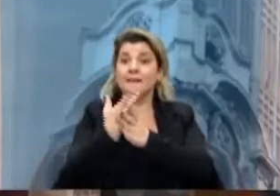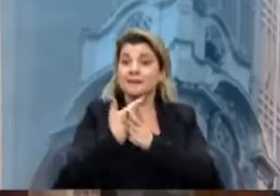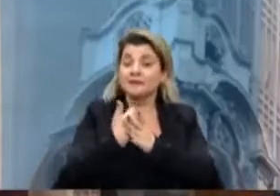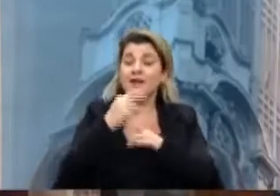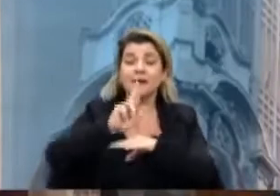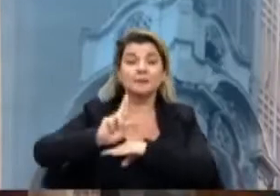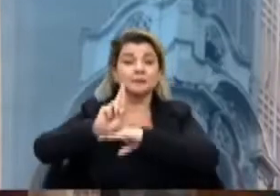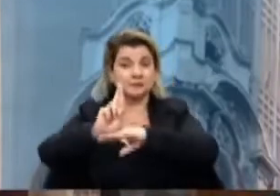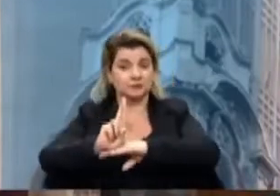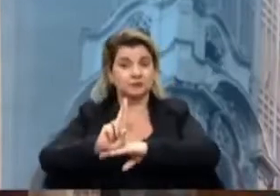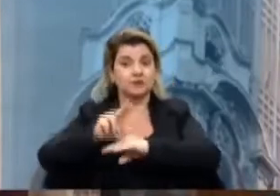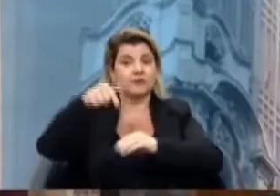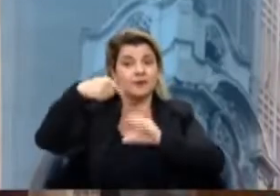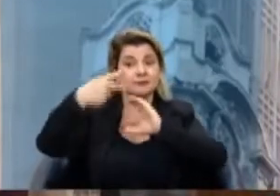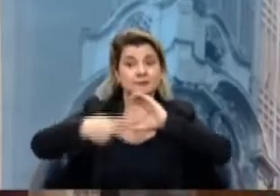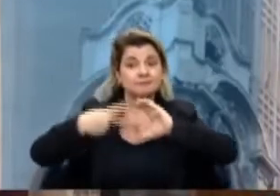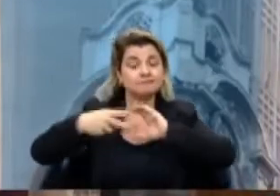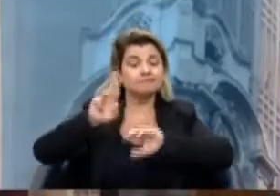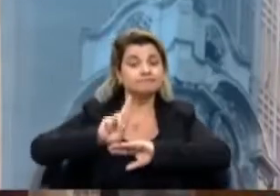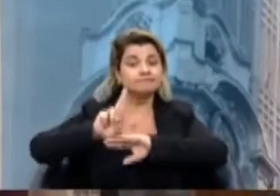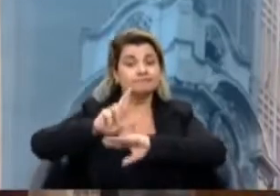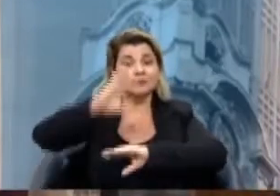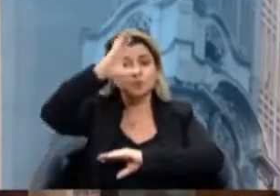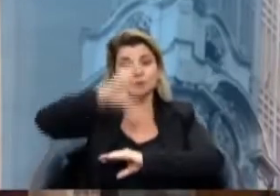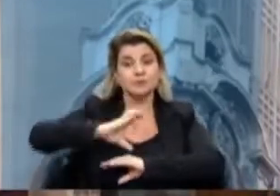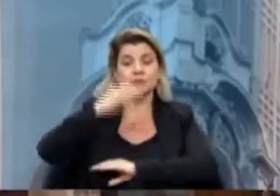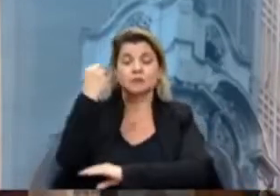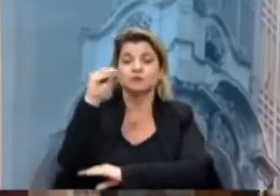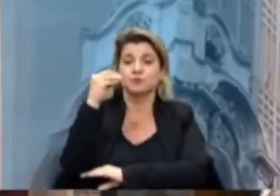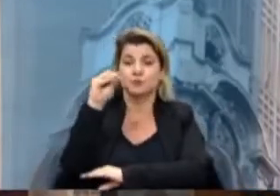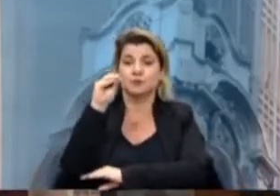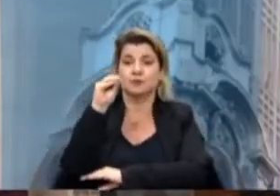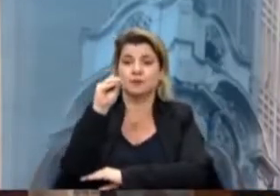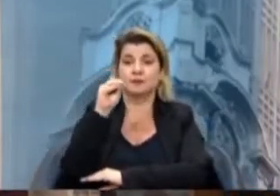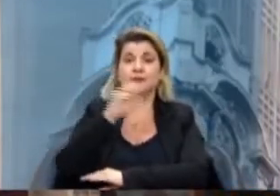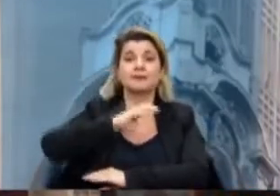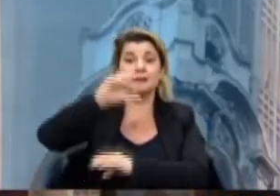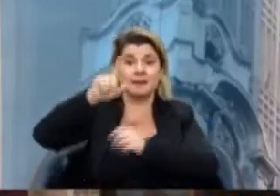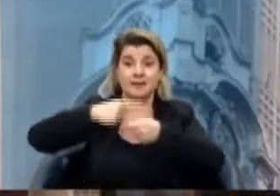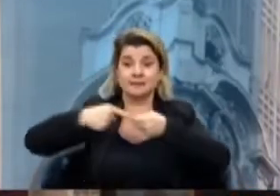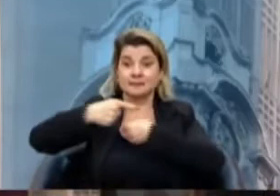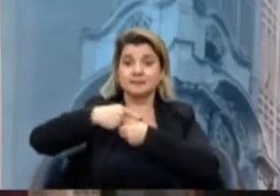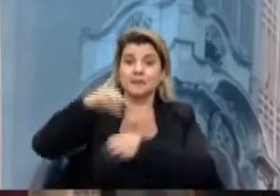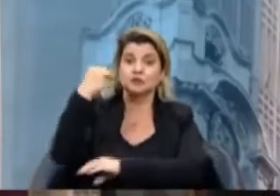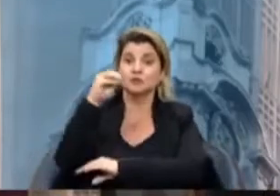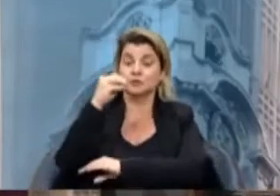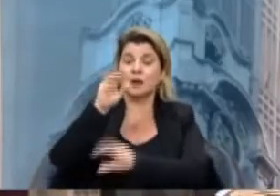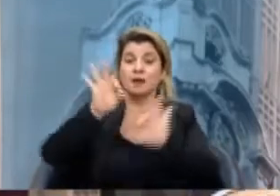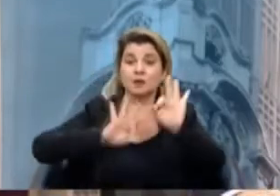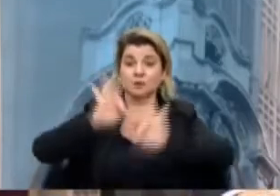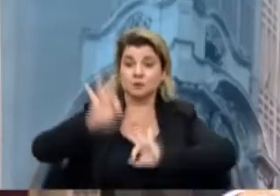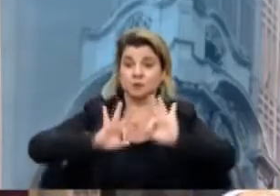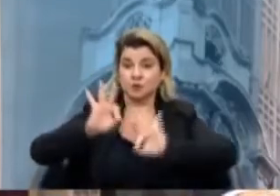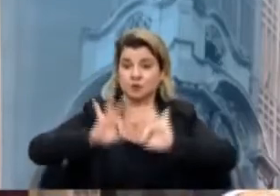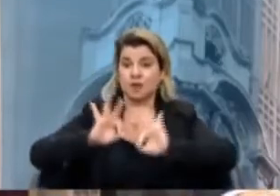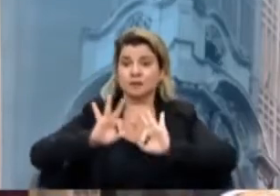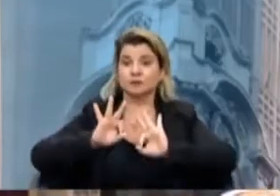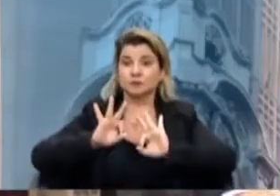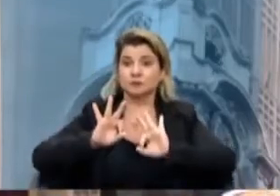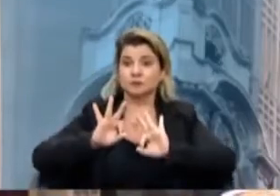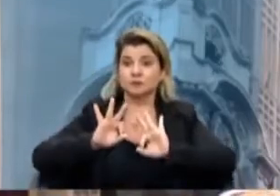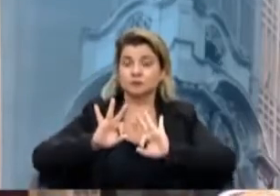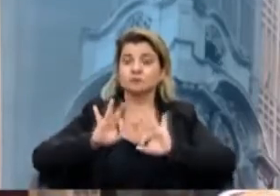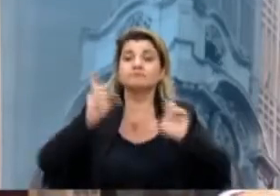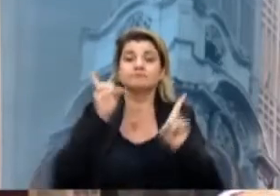representativa, e essa Câmara representa o cidadão de Porto Alegre. E a cidade de Porto Alegre, com este projeto, vereadora Nádia, está